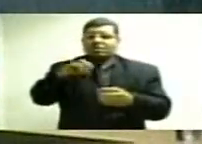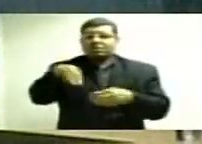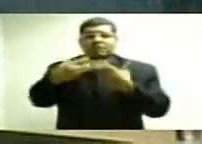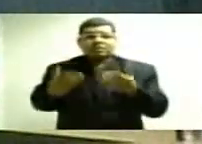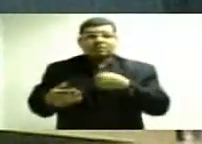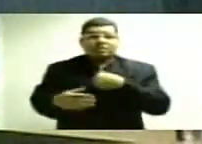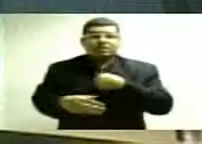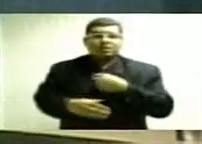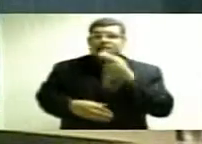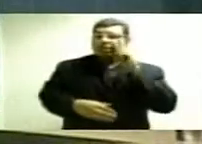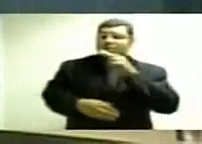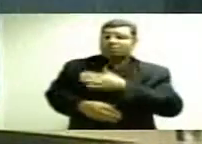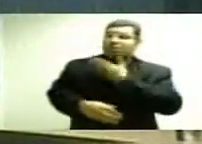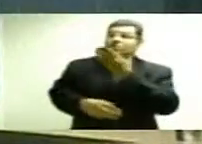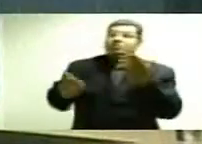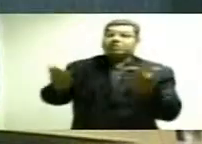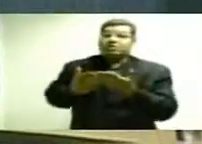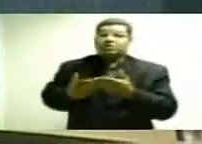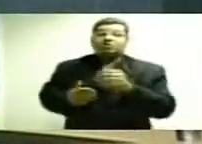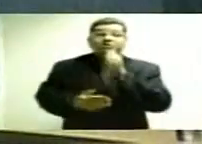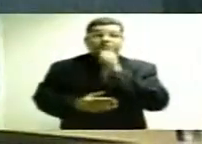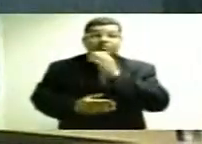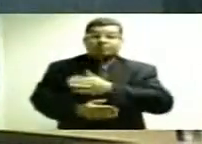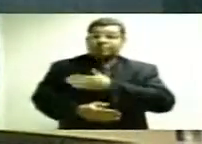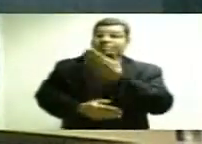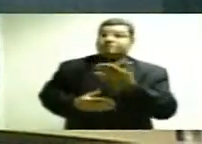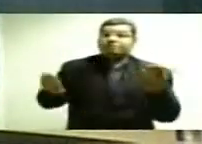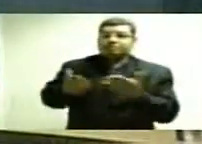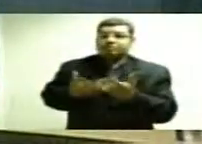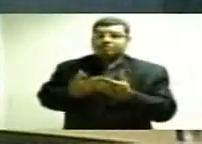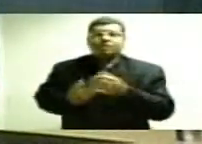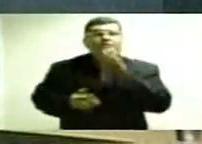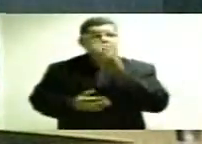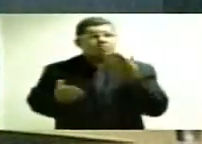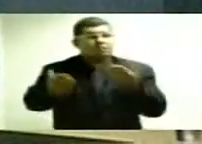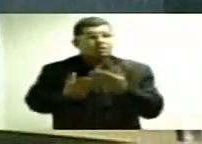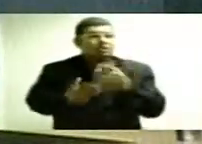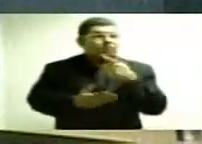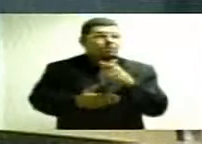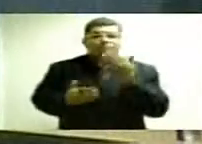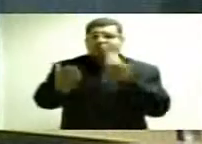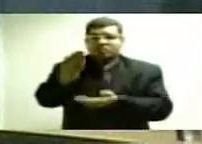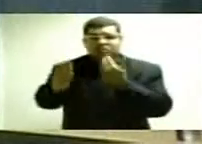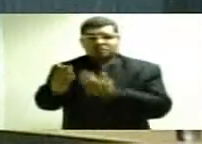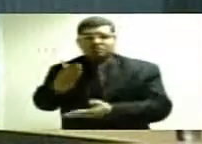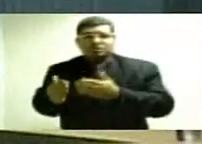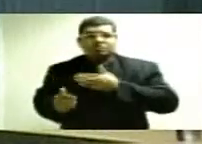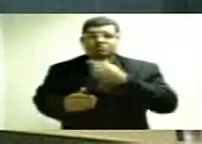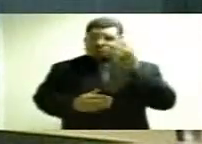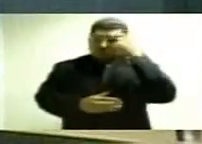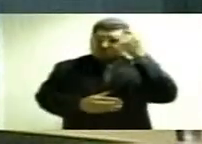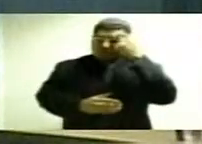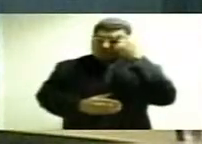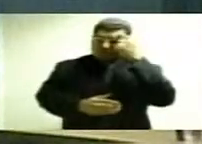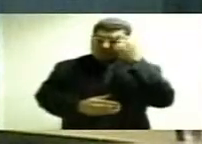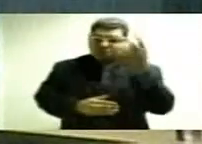E eu me espanto, eu ainda me espanto. E graças a Deus ainda não perdi a minha capacidade